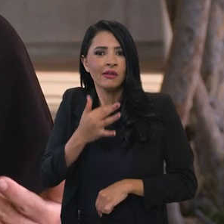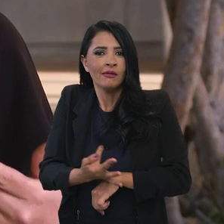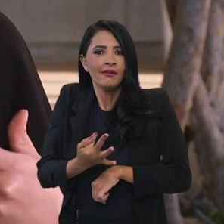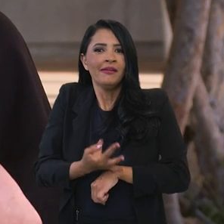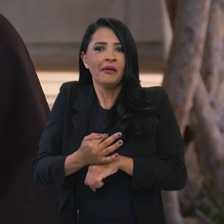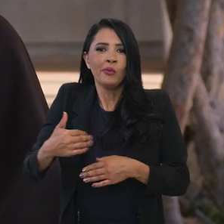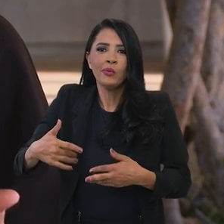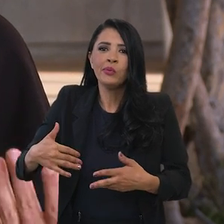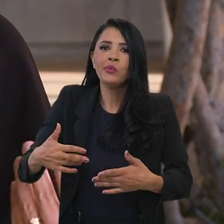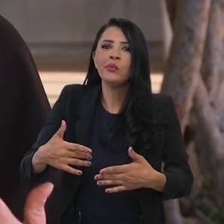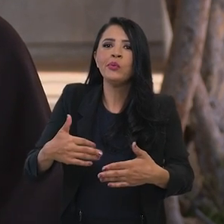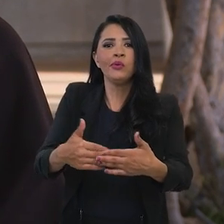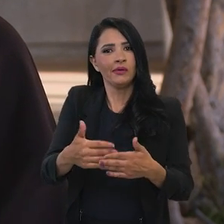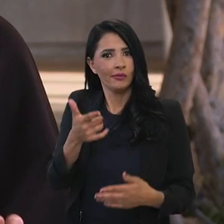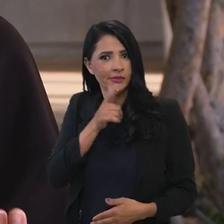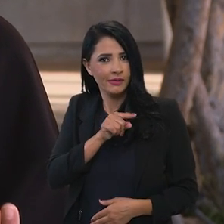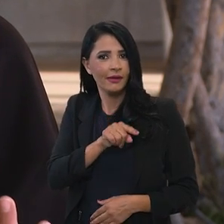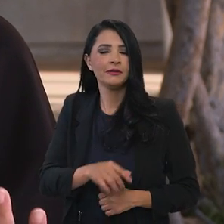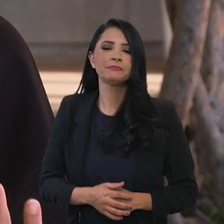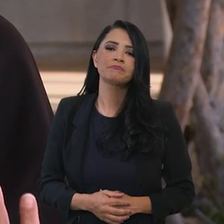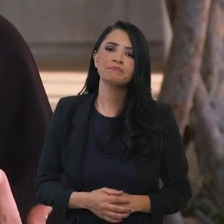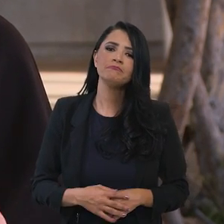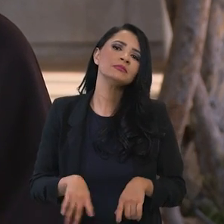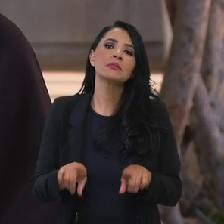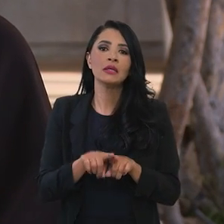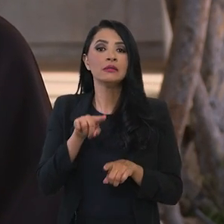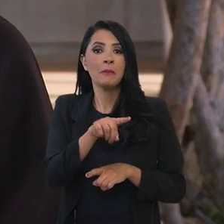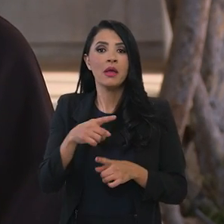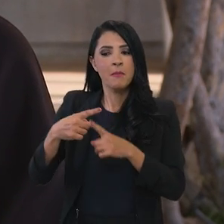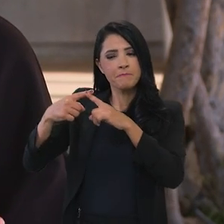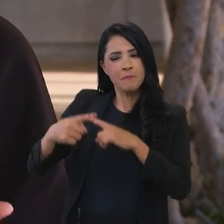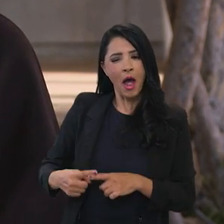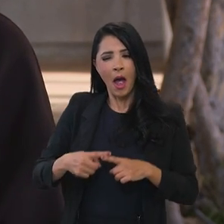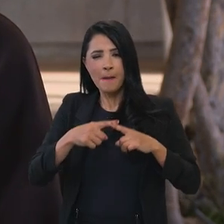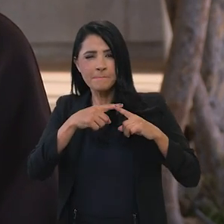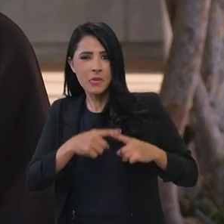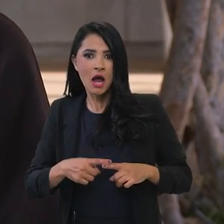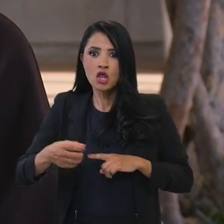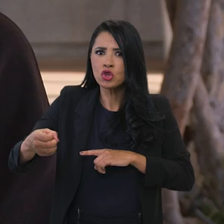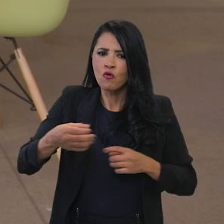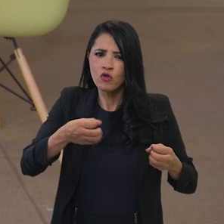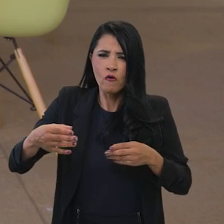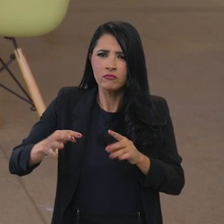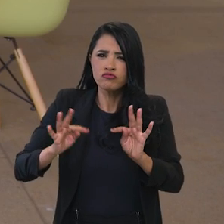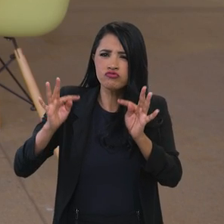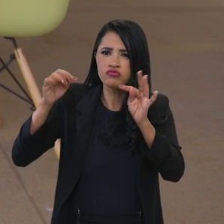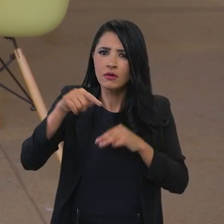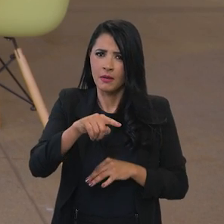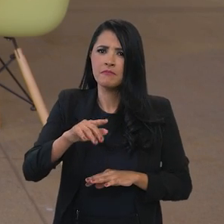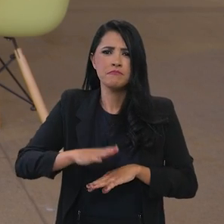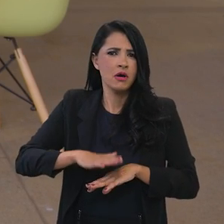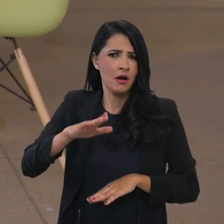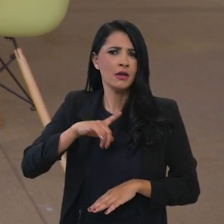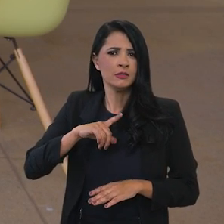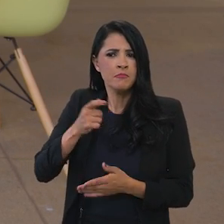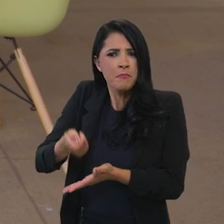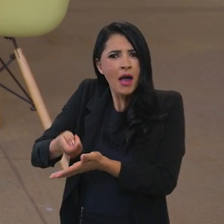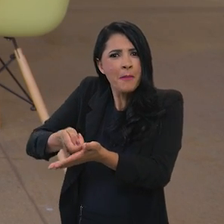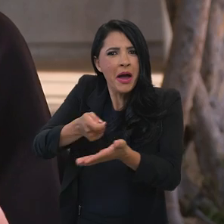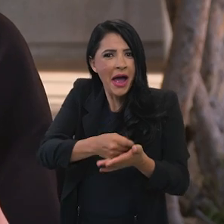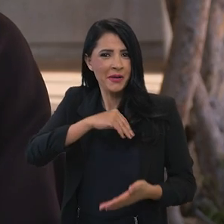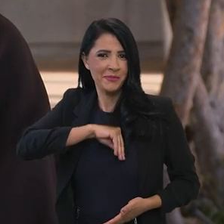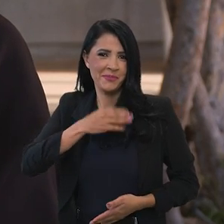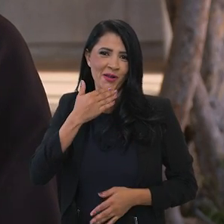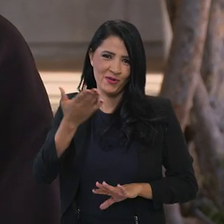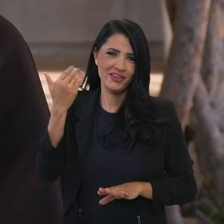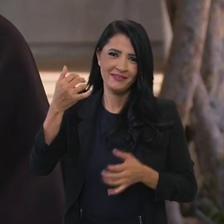mencionei. Então, ampliar a base exportadora do Brasil é um desafio que nos move, né? Mas nós falávamos de Argentina, ou seja,